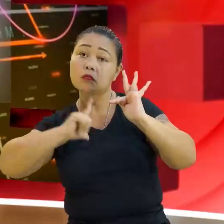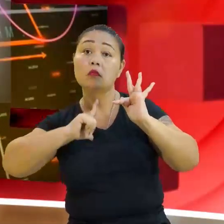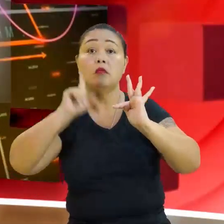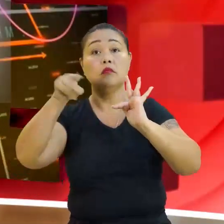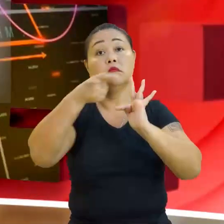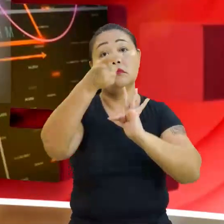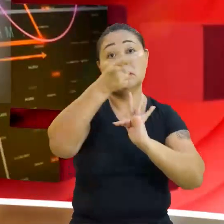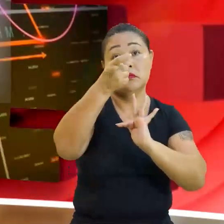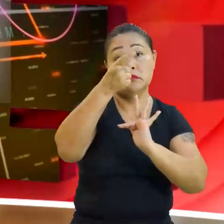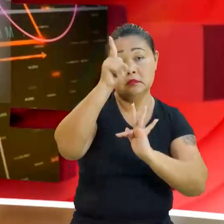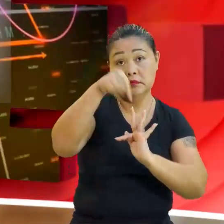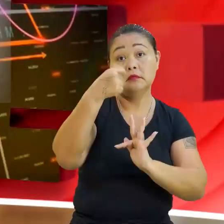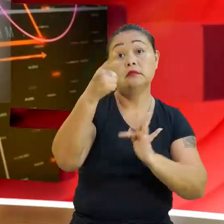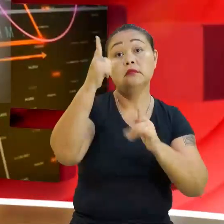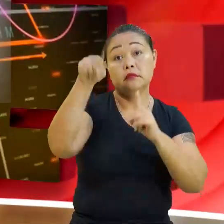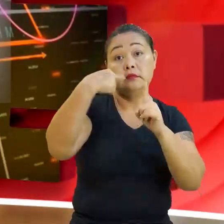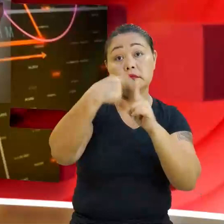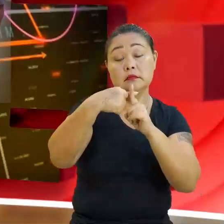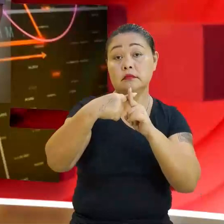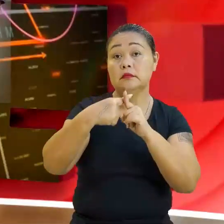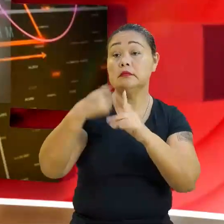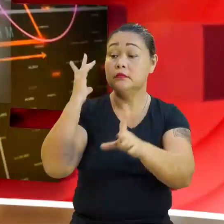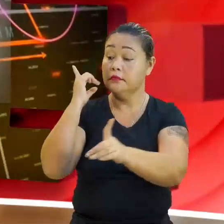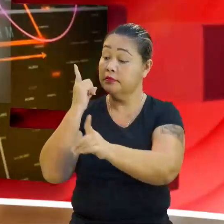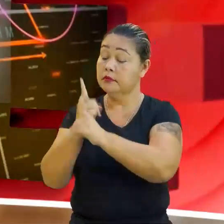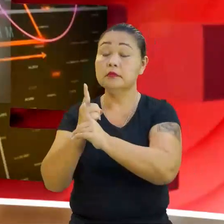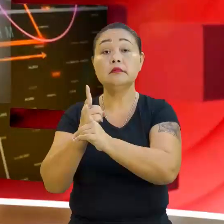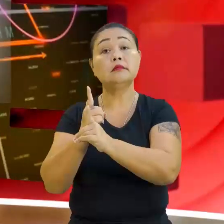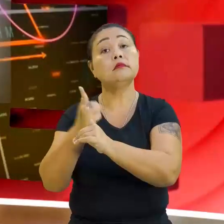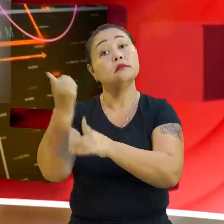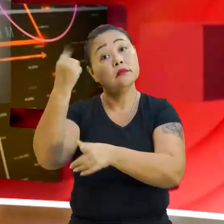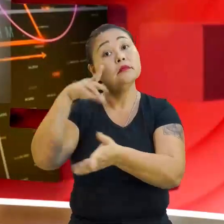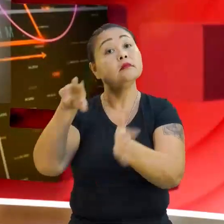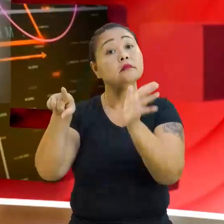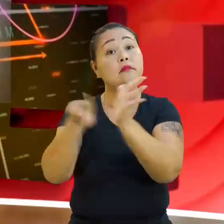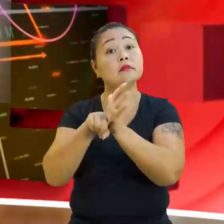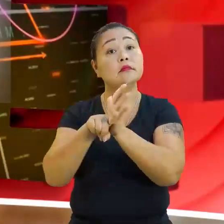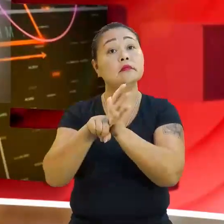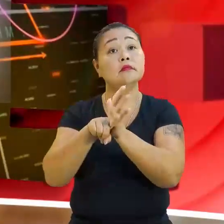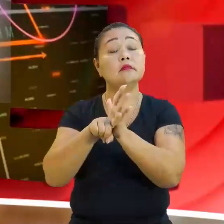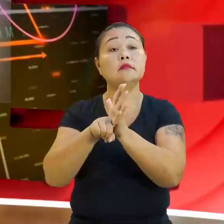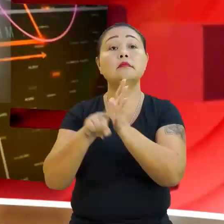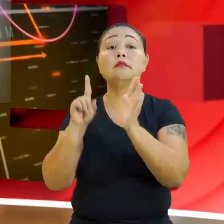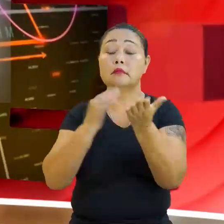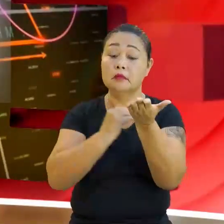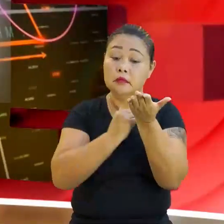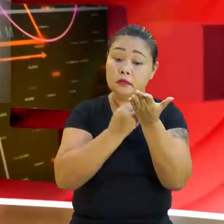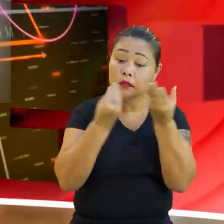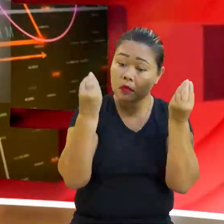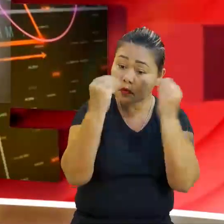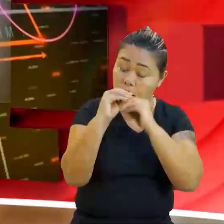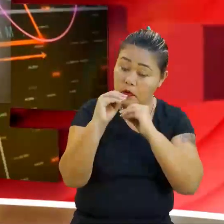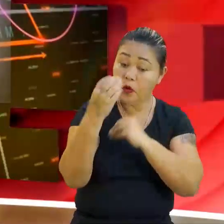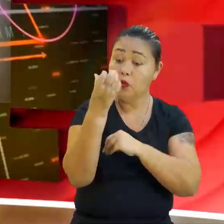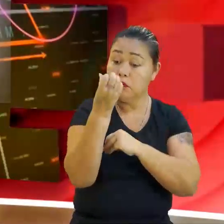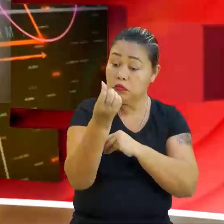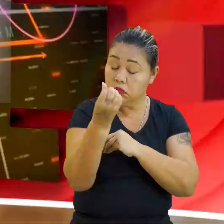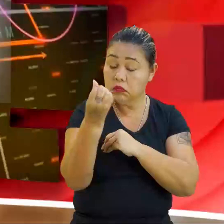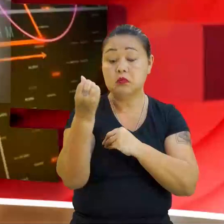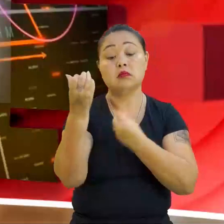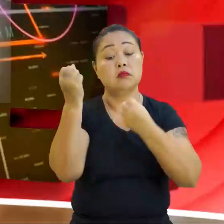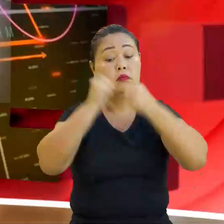pegamos o 6 e achamos uma resposta negativa. Ou seja, entrou o 6 na máquina de calcular, mas saiu o